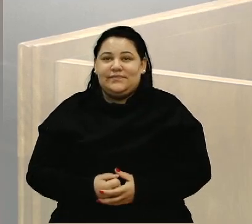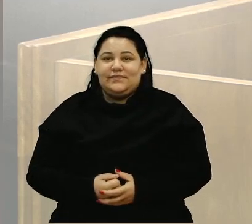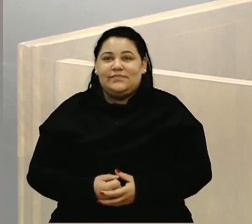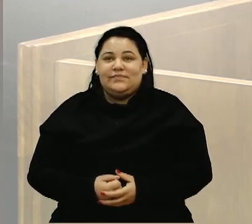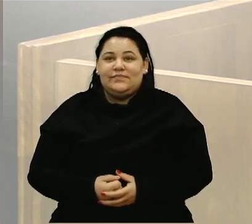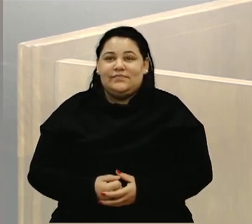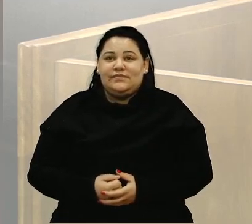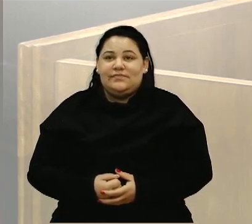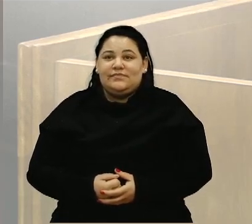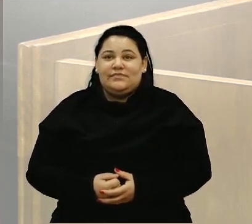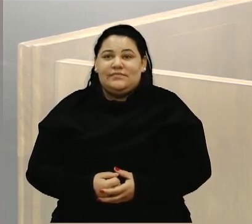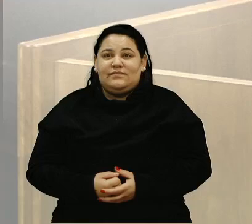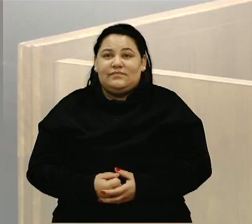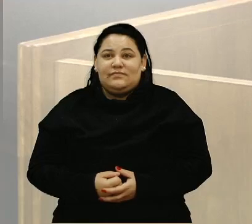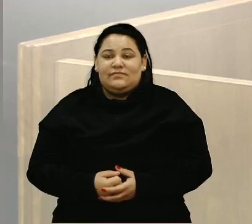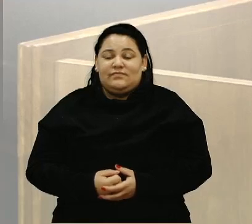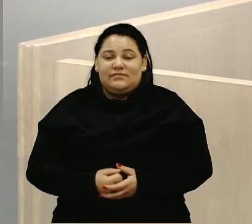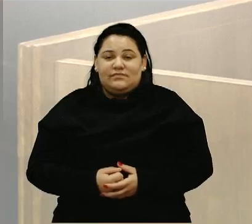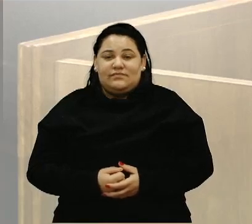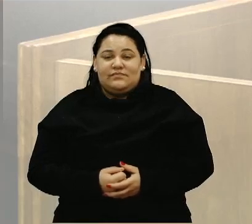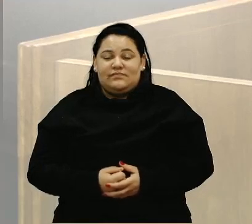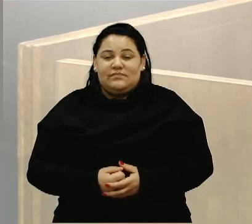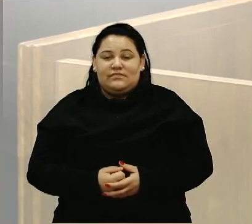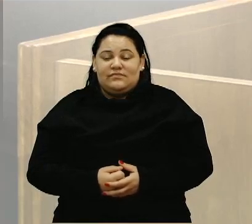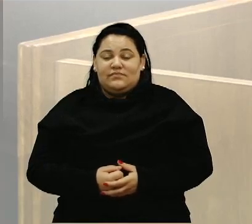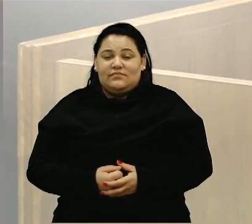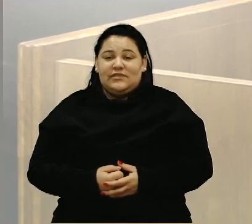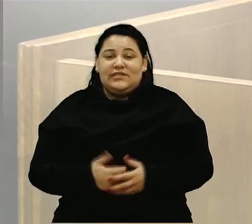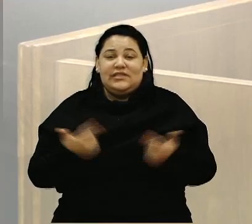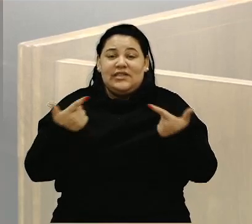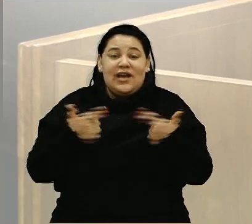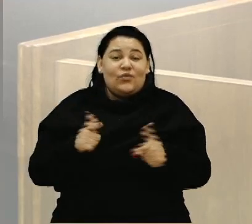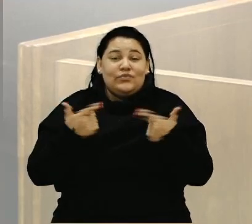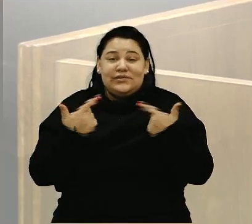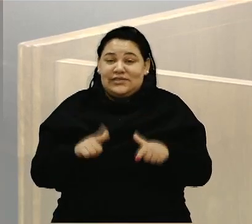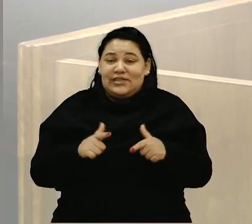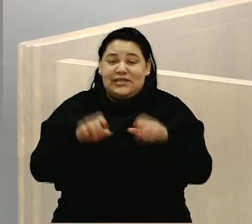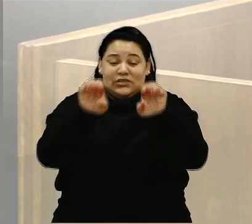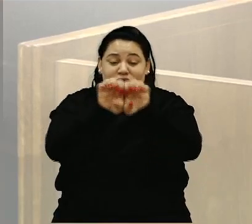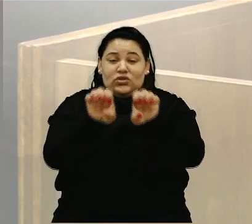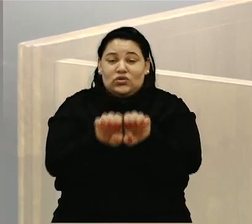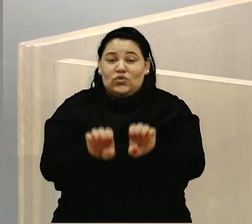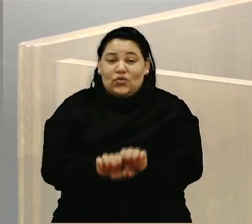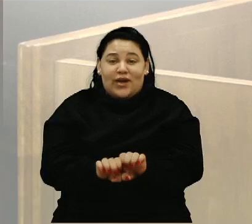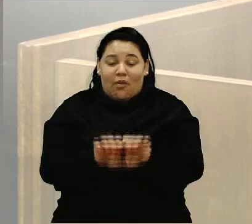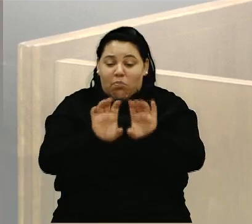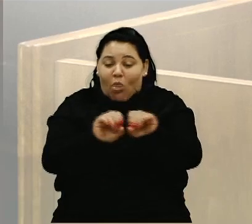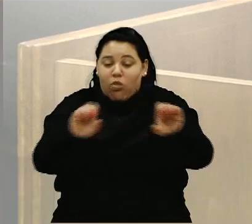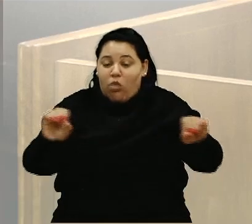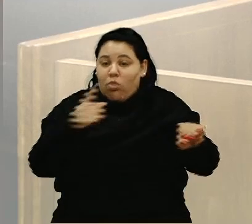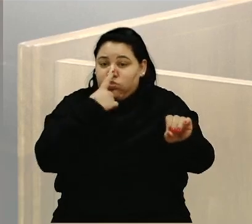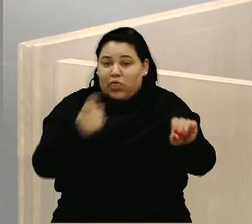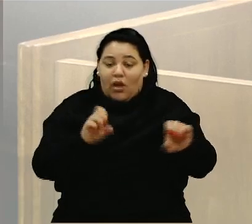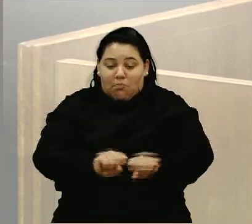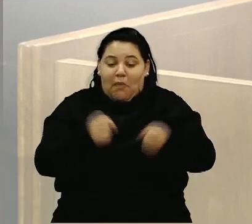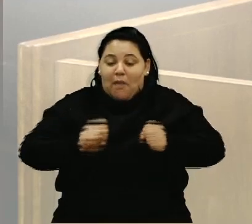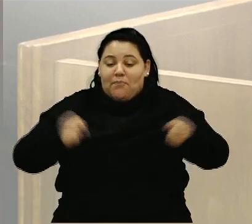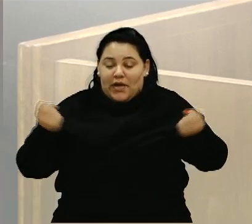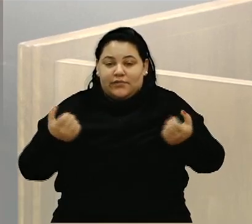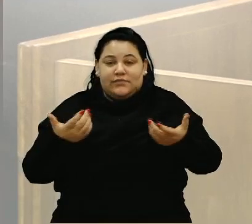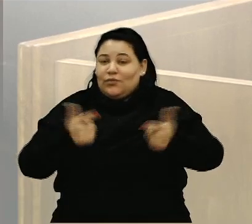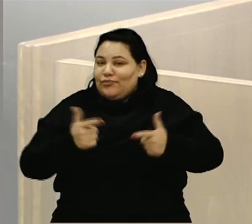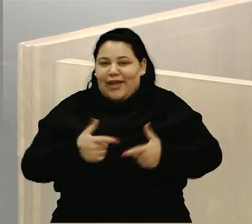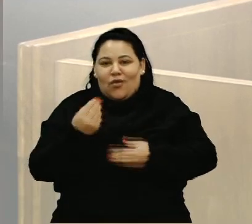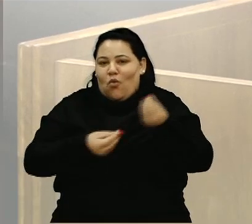Não tem estrutura suficiente com tanto esgoto estourado à Secretaria de Obras.